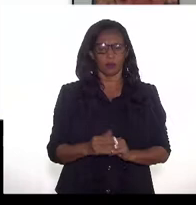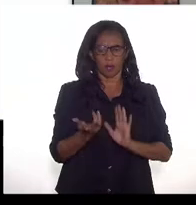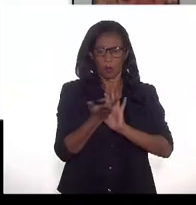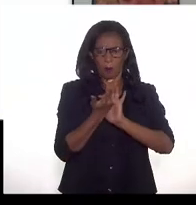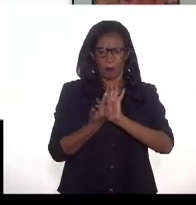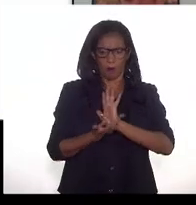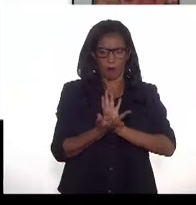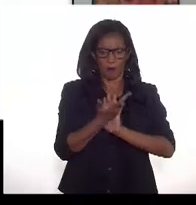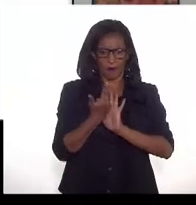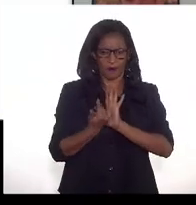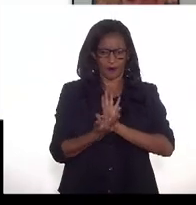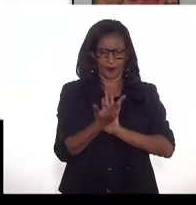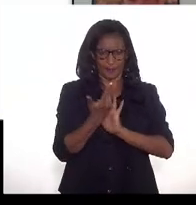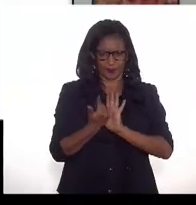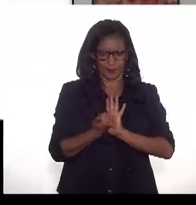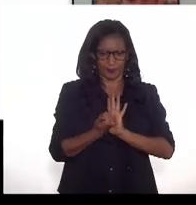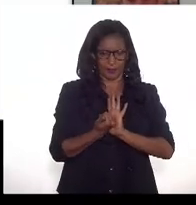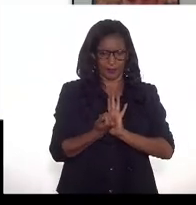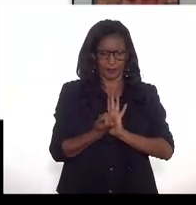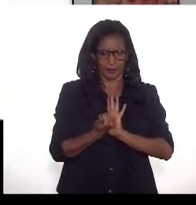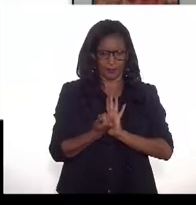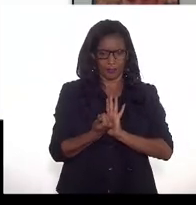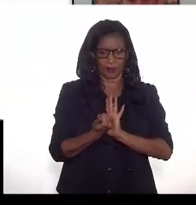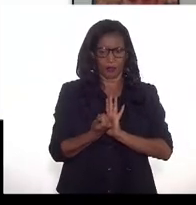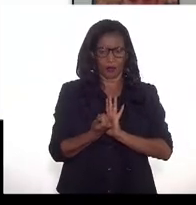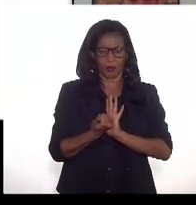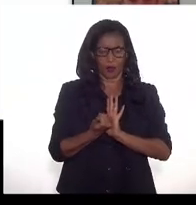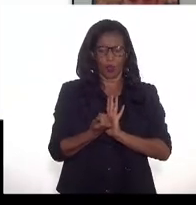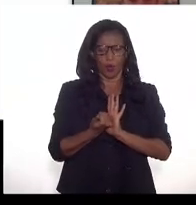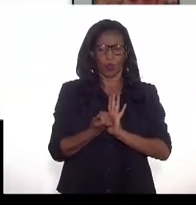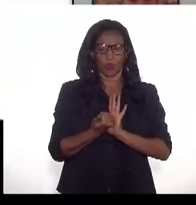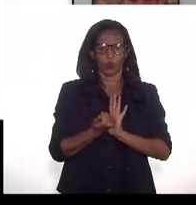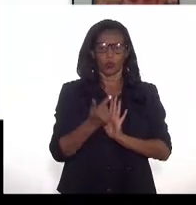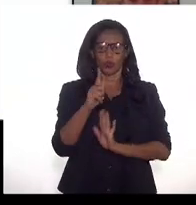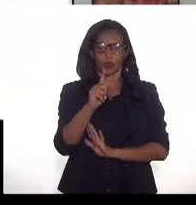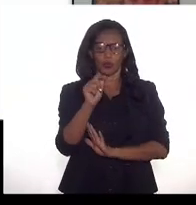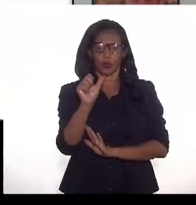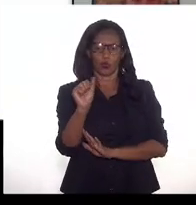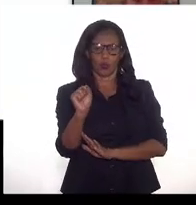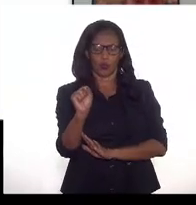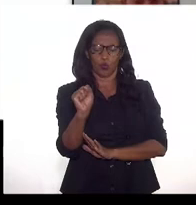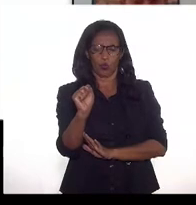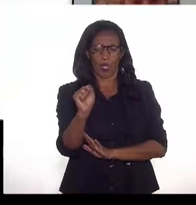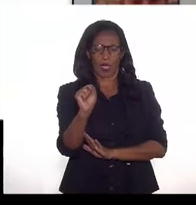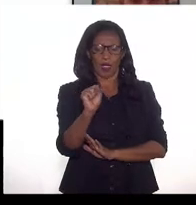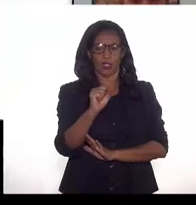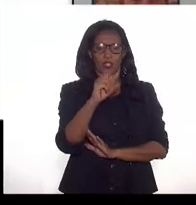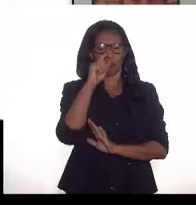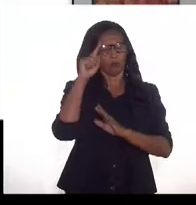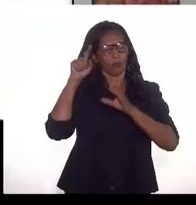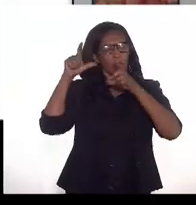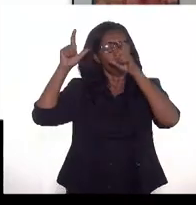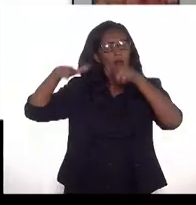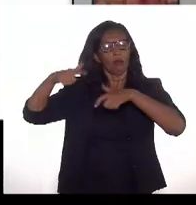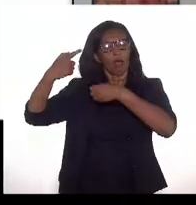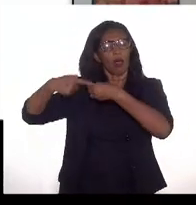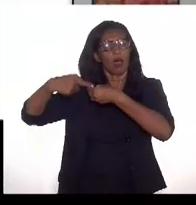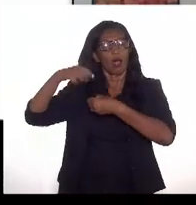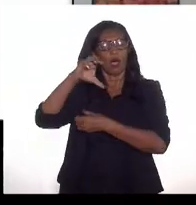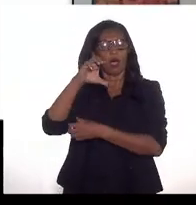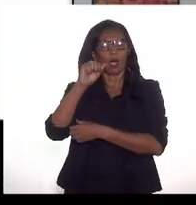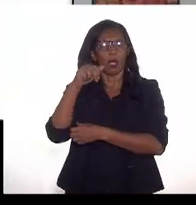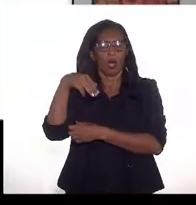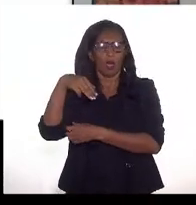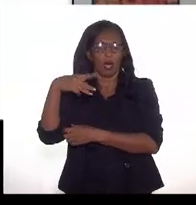das principais rotas de escoamento do gás na bacia de Campos Santos. E eu destaquei aqui o